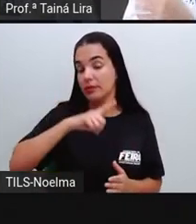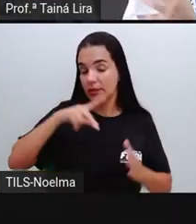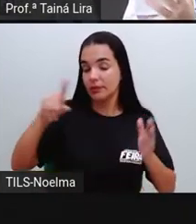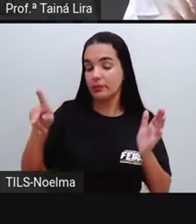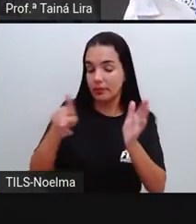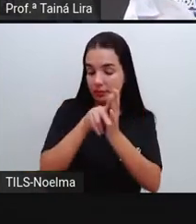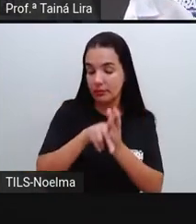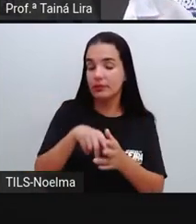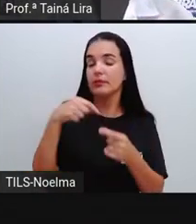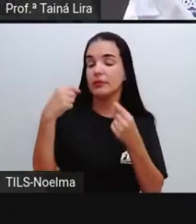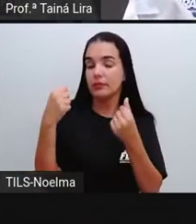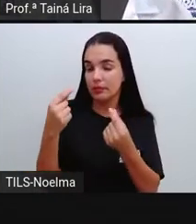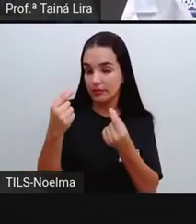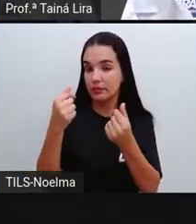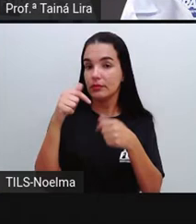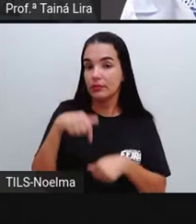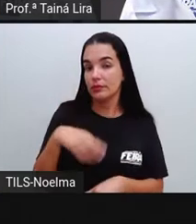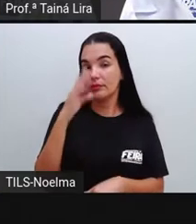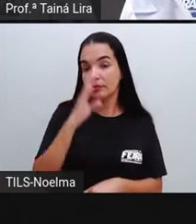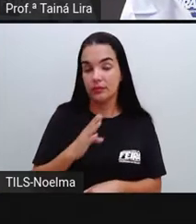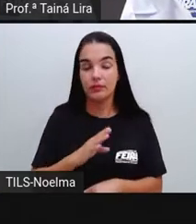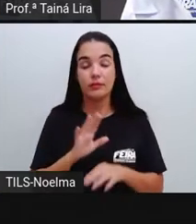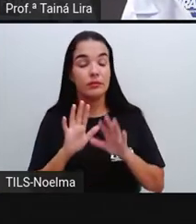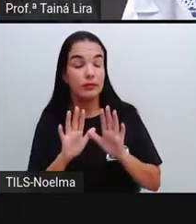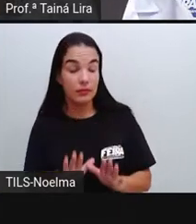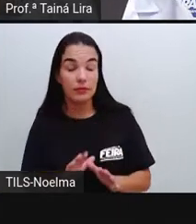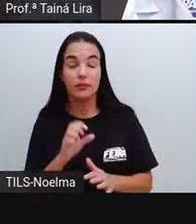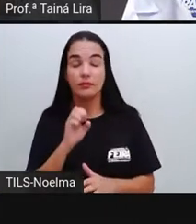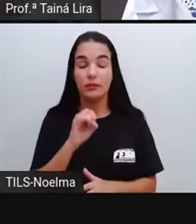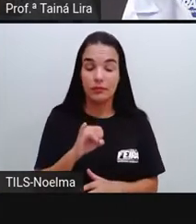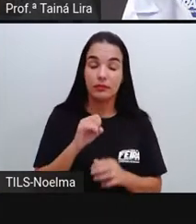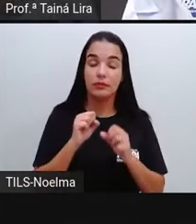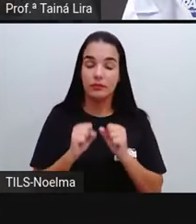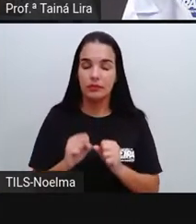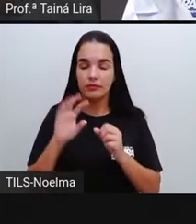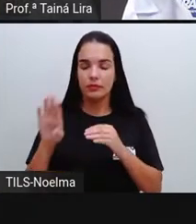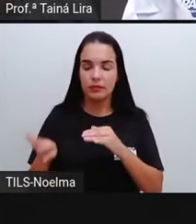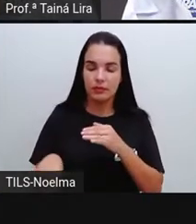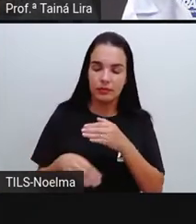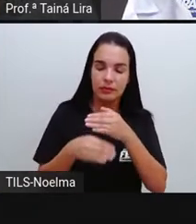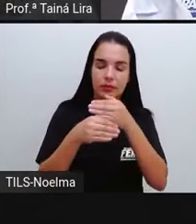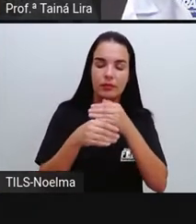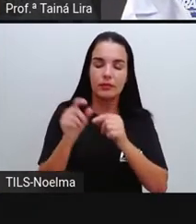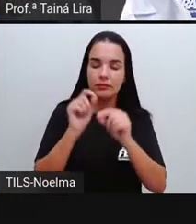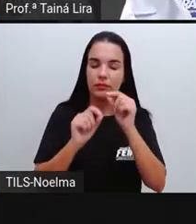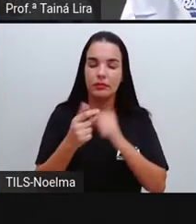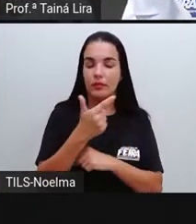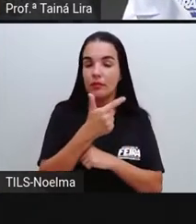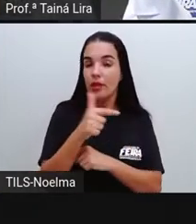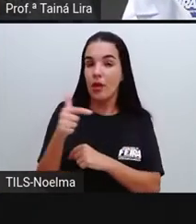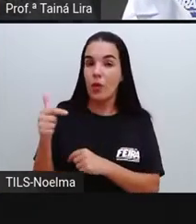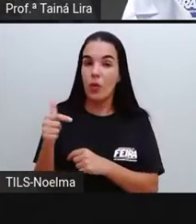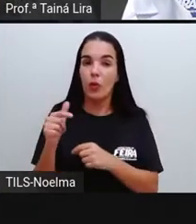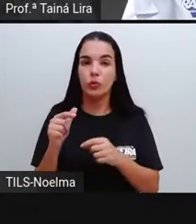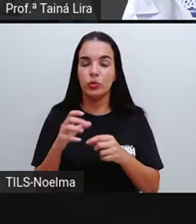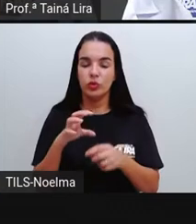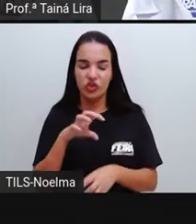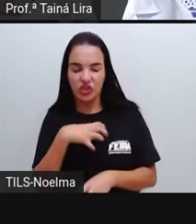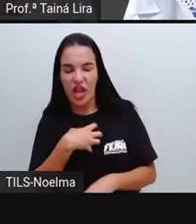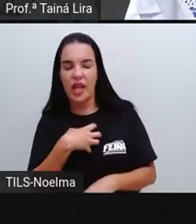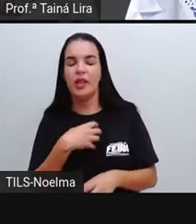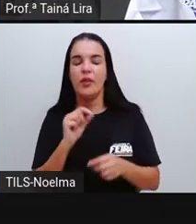nosso sistema monetário. De qualquer forma, gente também pode colocar ali 10 reais de outras maneiras, fazer outras